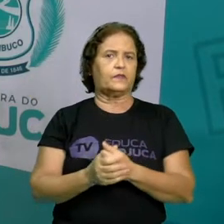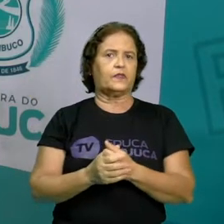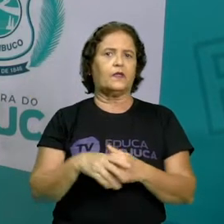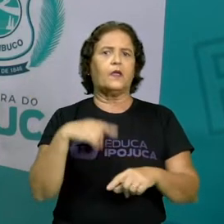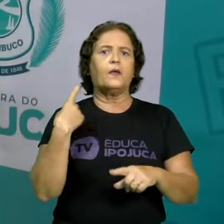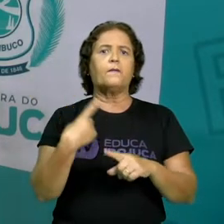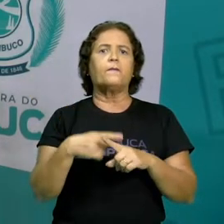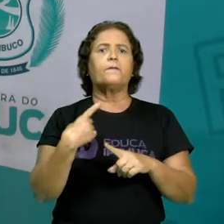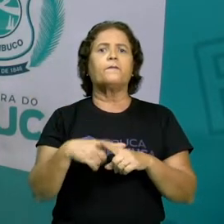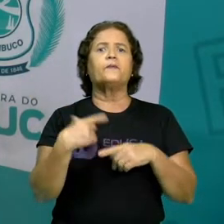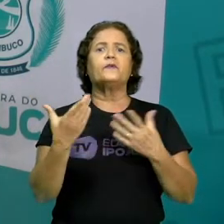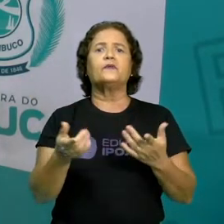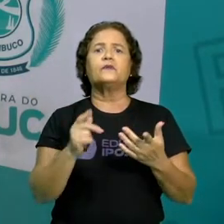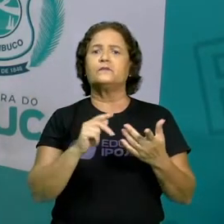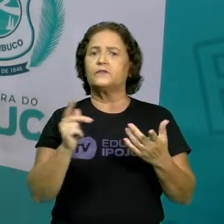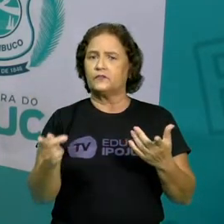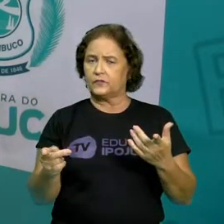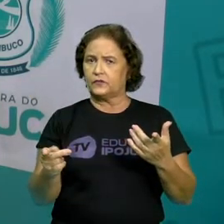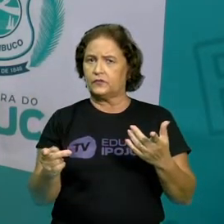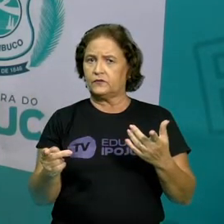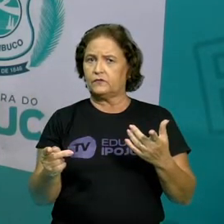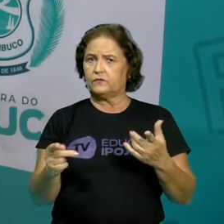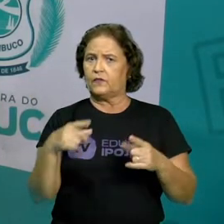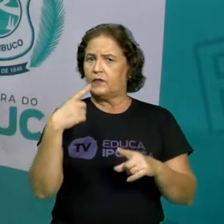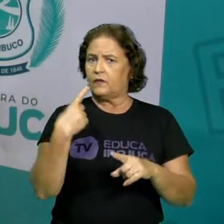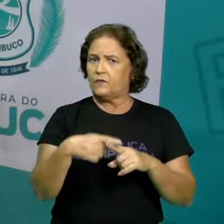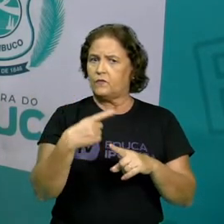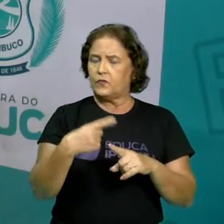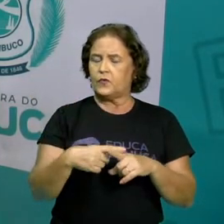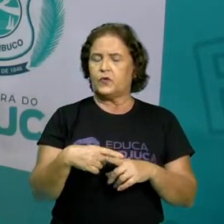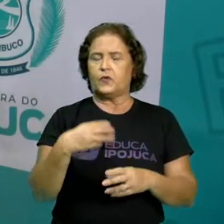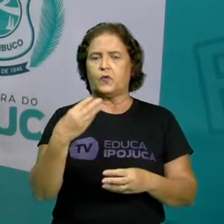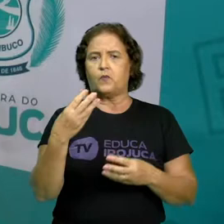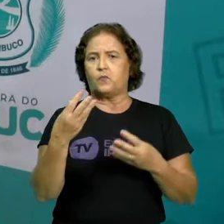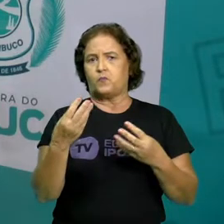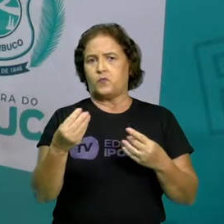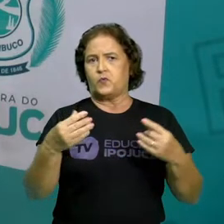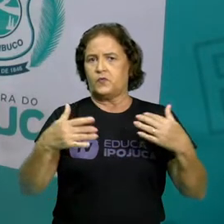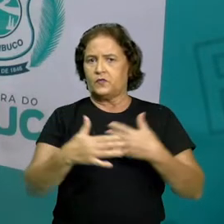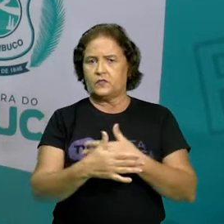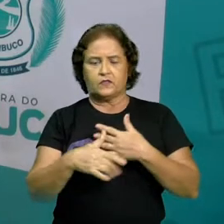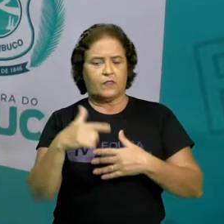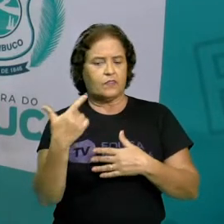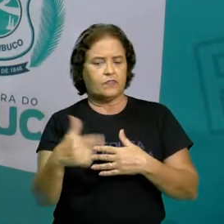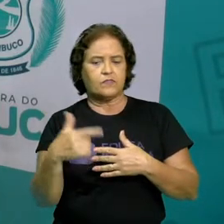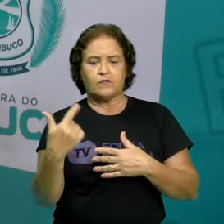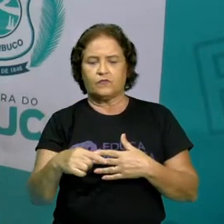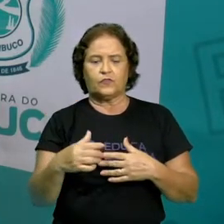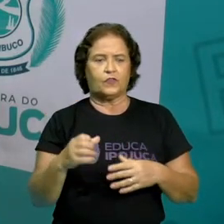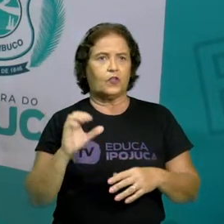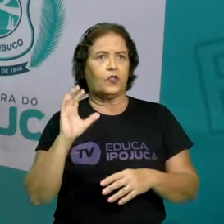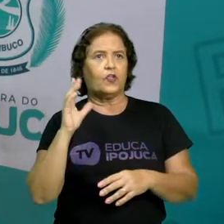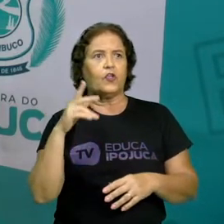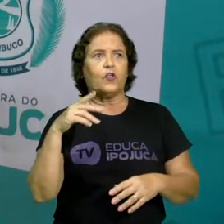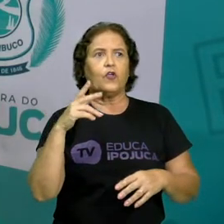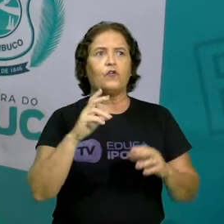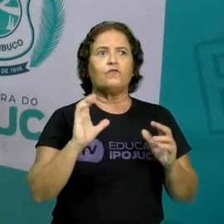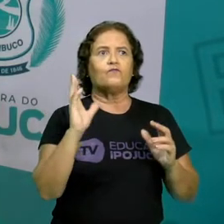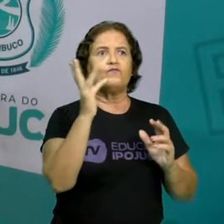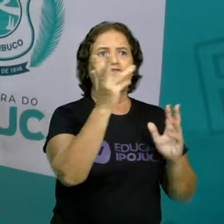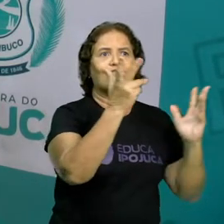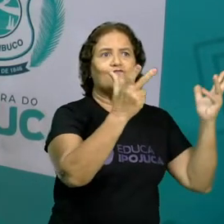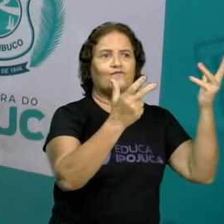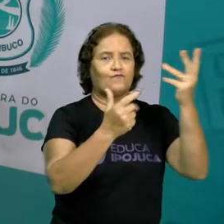Porque em muitas das cidades hoje, não existe mais o campo, ou seja, o verde. As